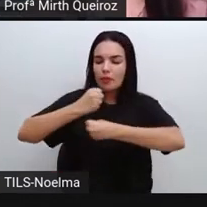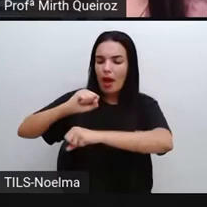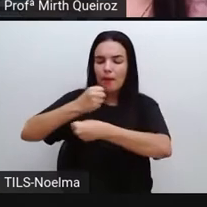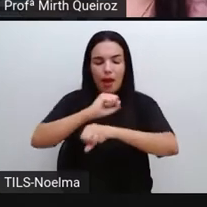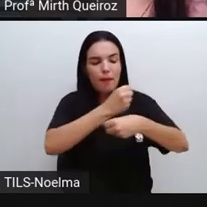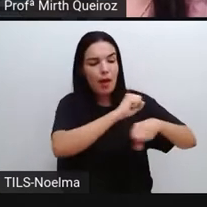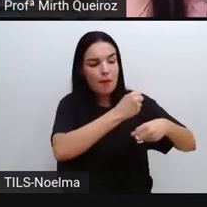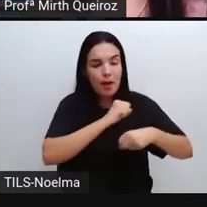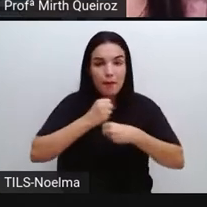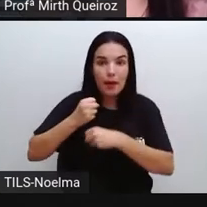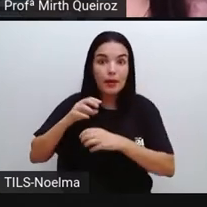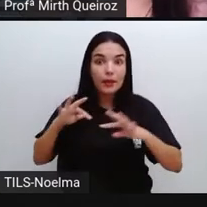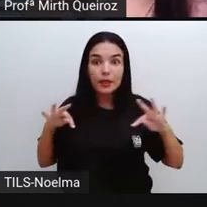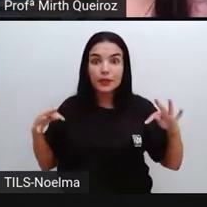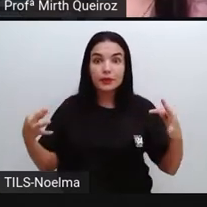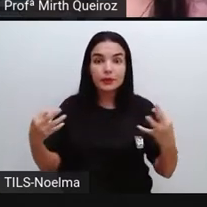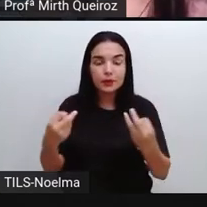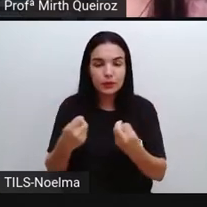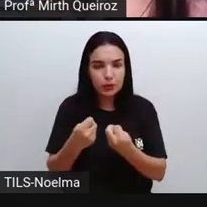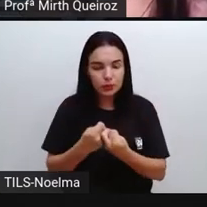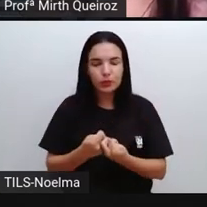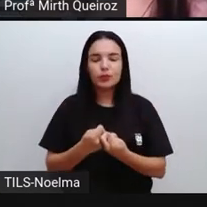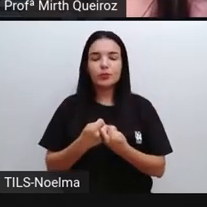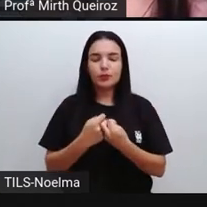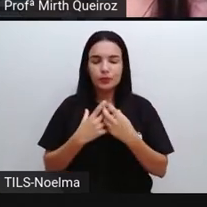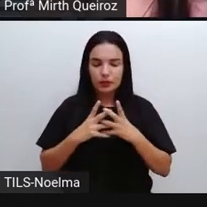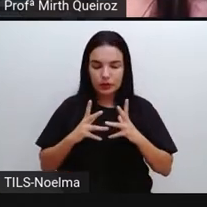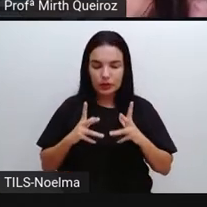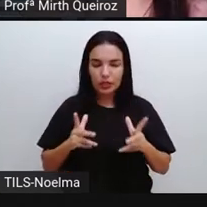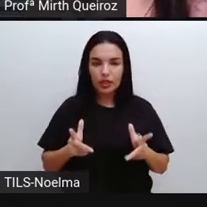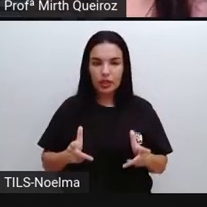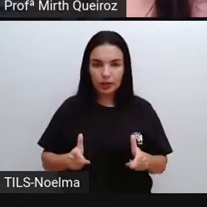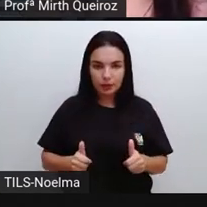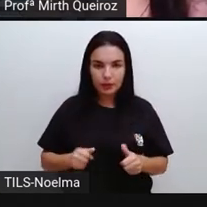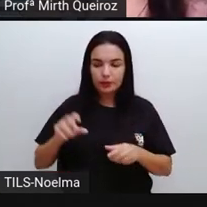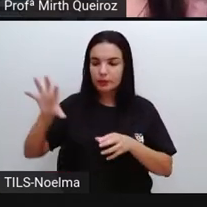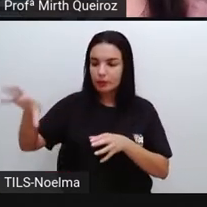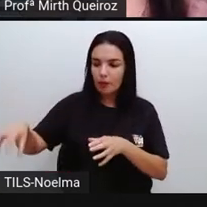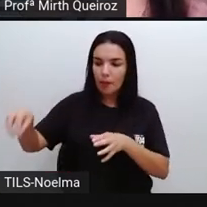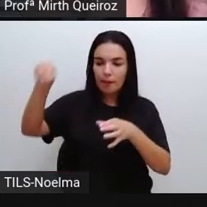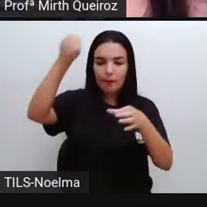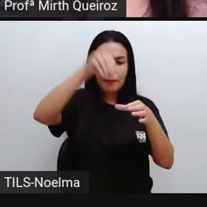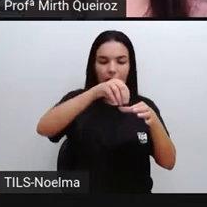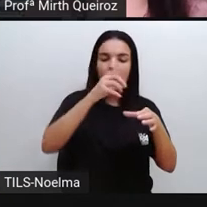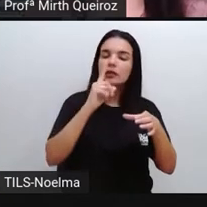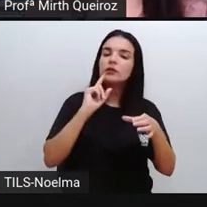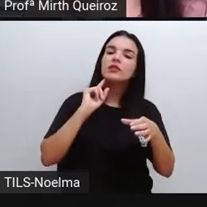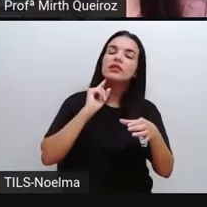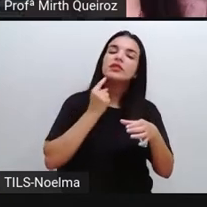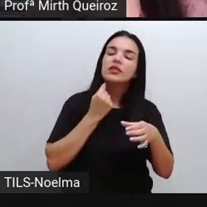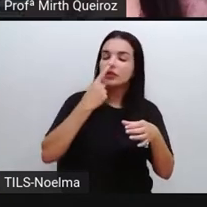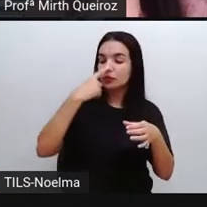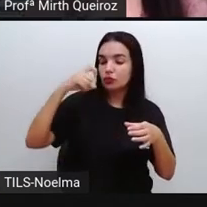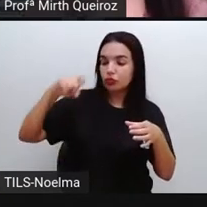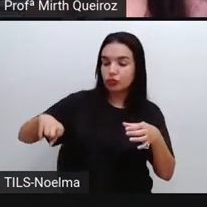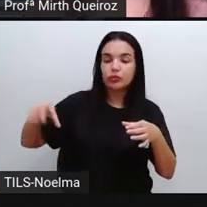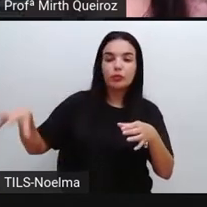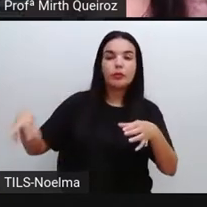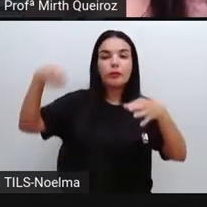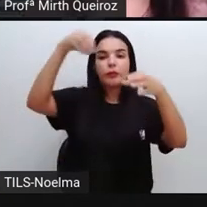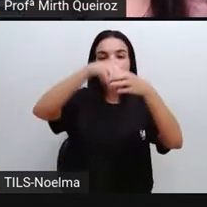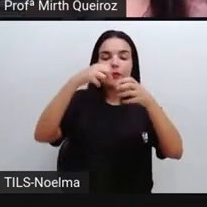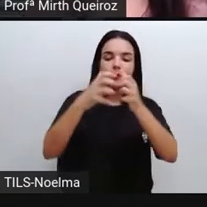varrer as ruas ali, mas também nós vamos ter a coleta dos resíduos sólidos, do lixo que a gente